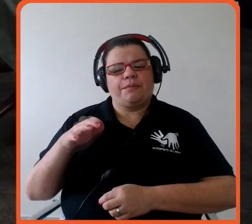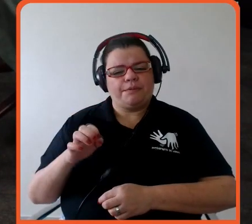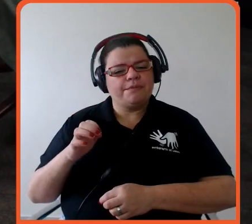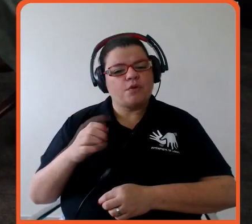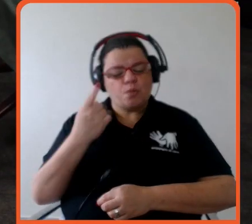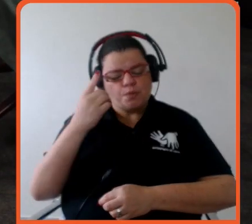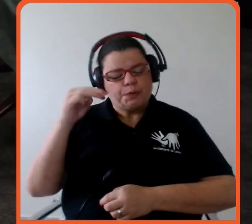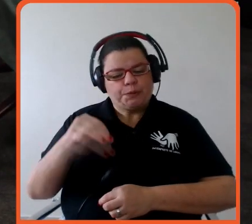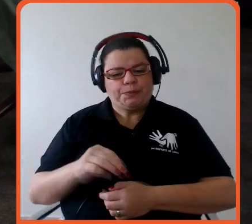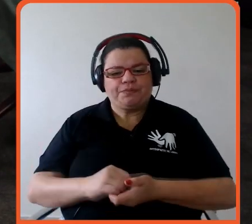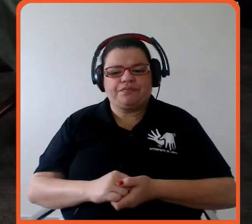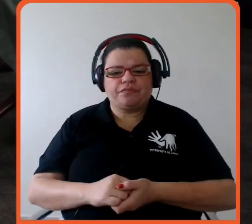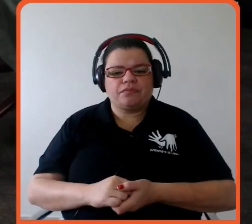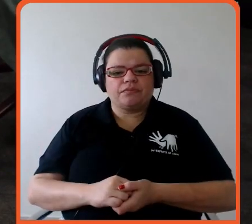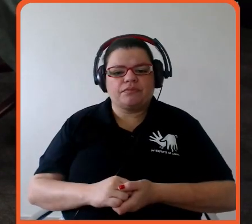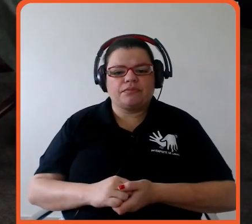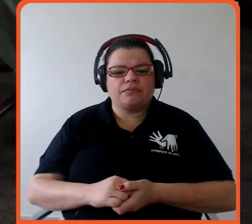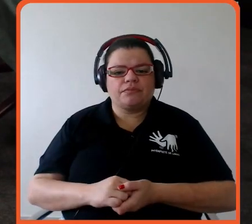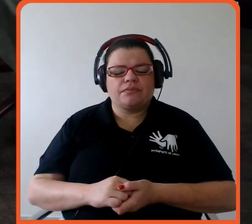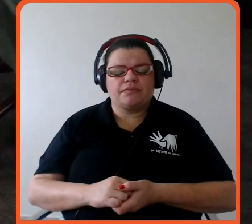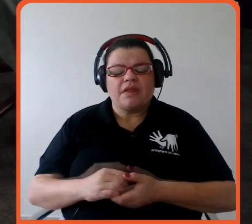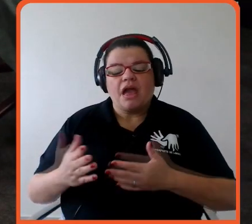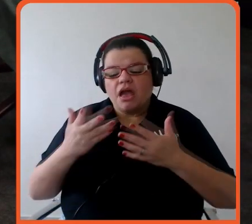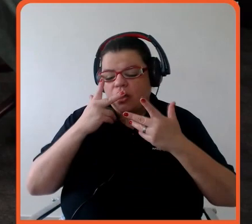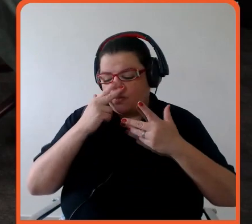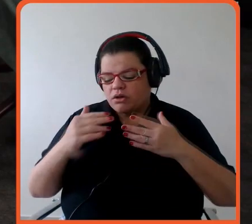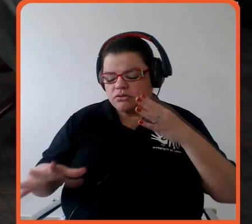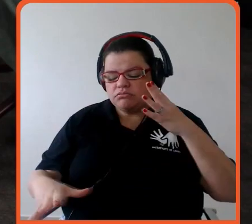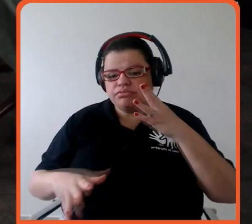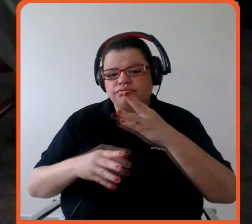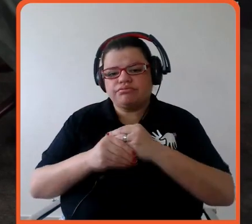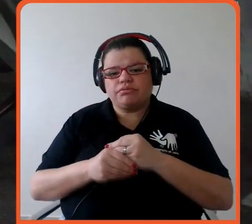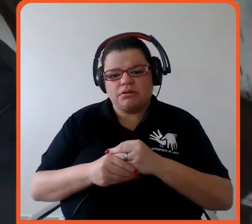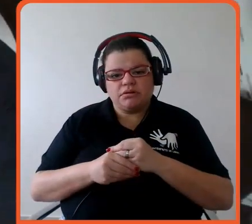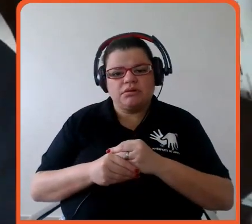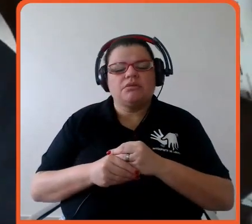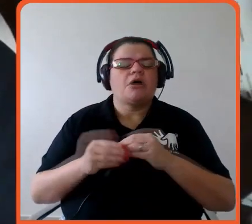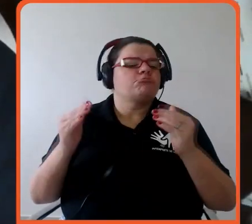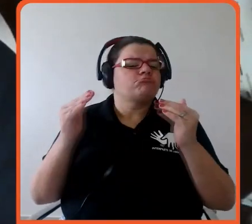acho que para complementar que primeiro obviamente concordo